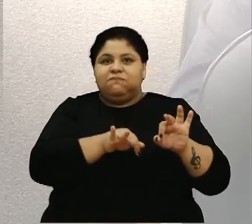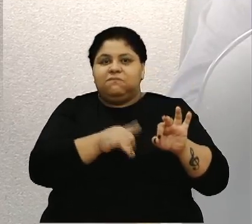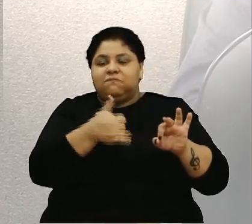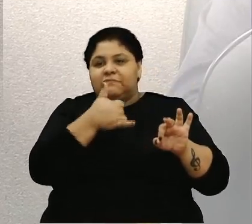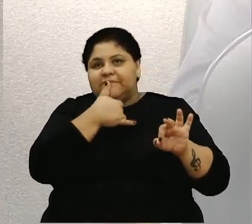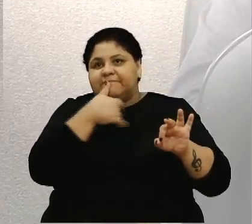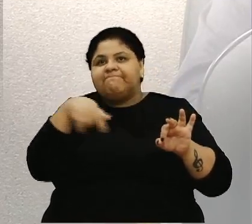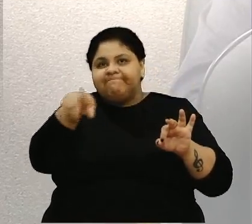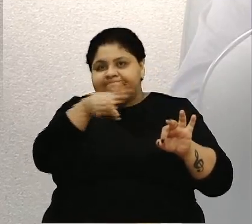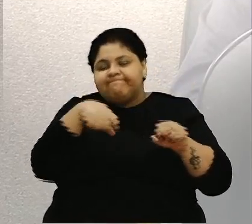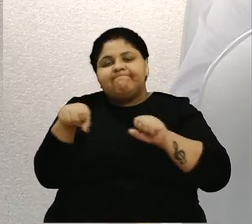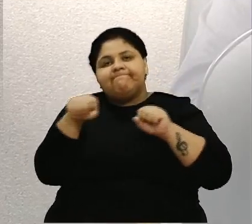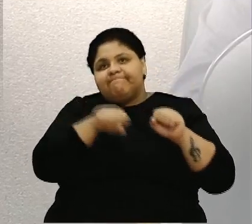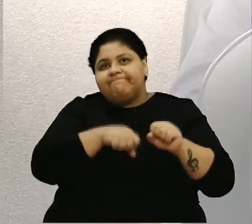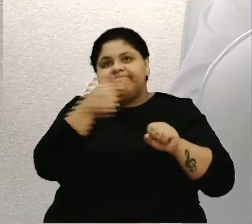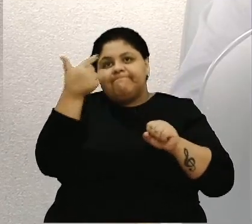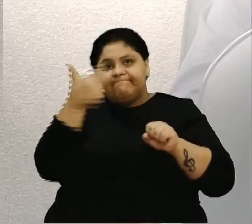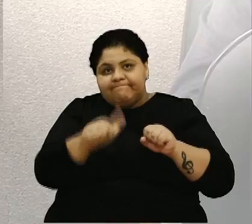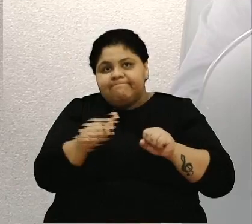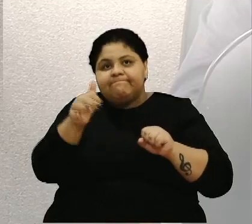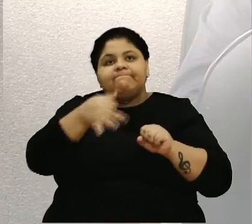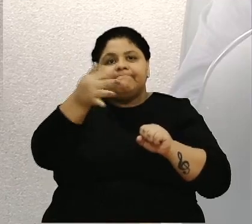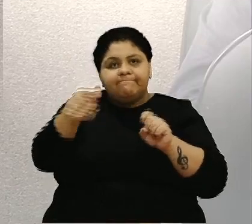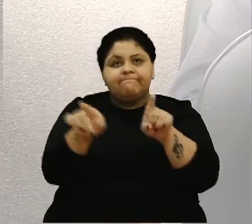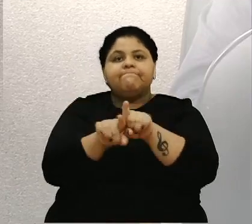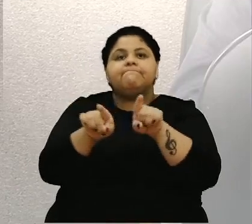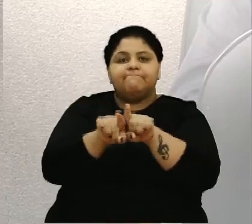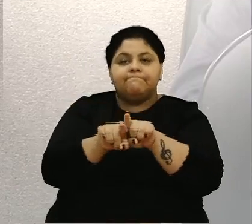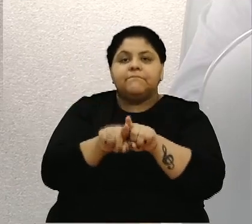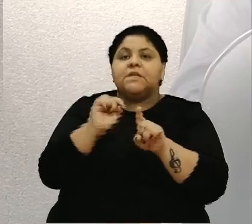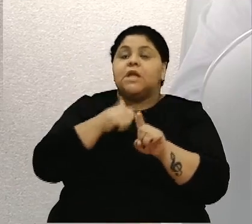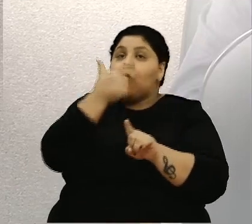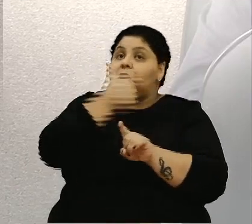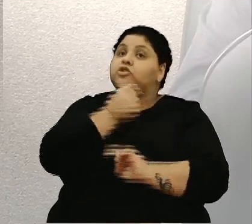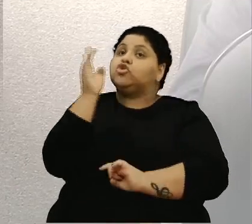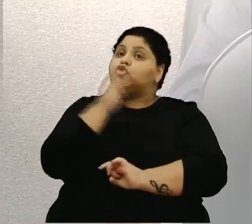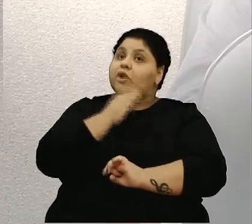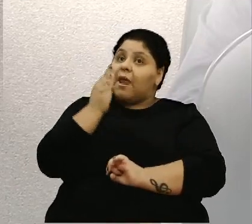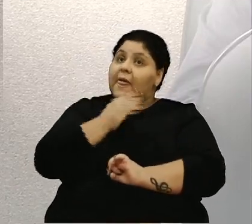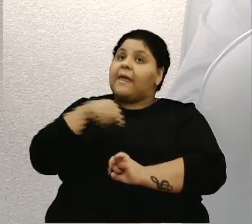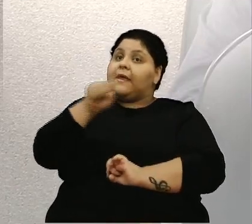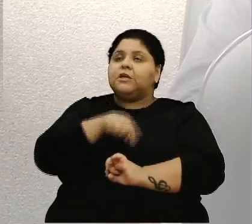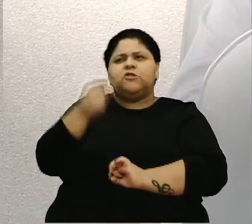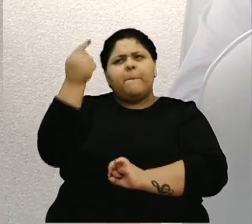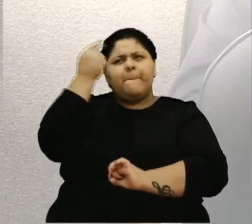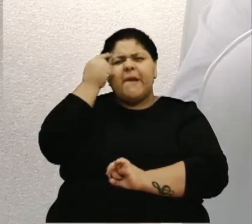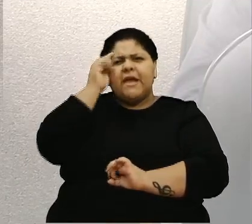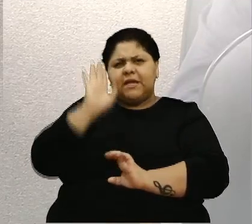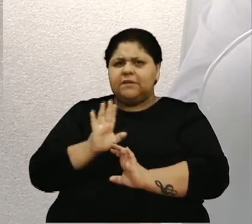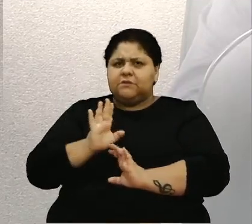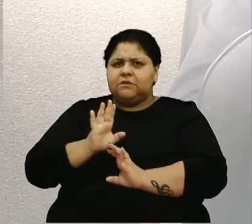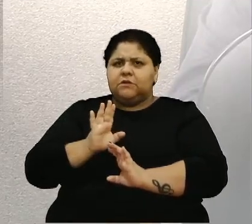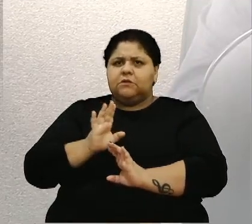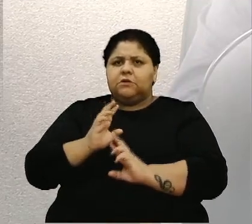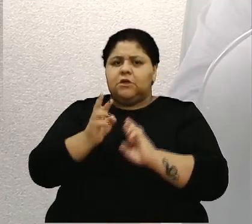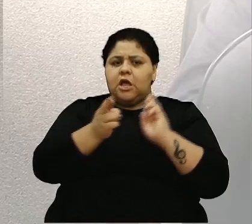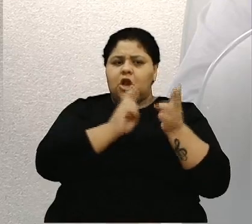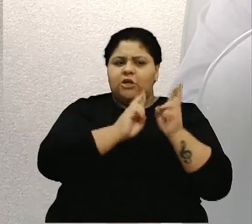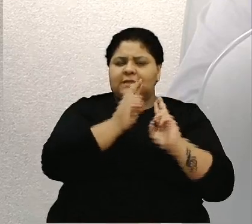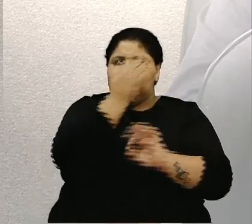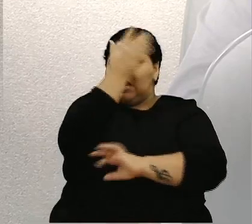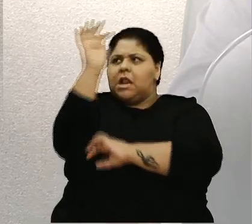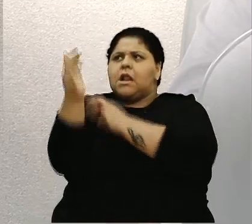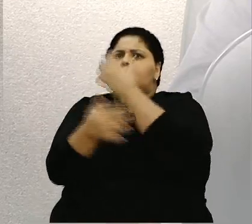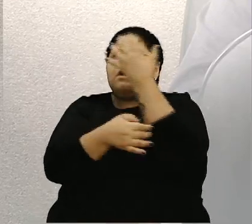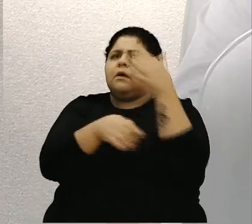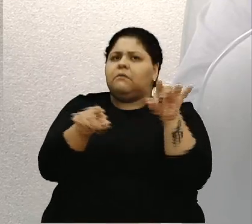que isso pode se repetir logo aí adiante. Então acho que é urgente que a gente repense a nossa relação com o meio ambiente e